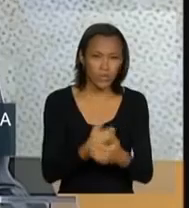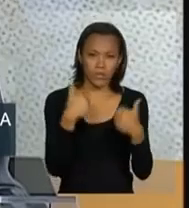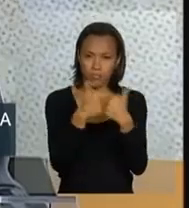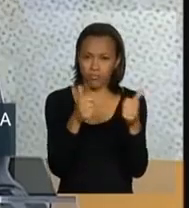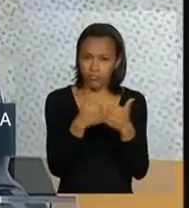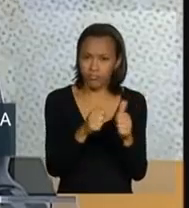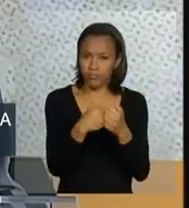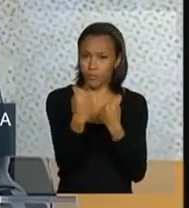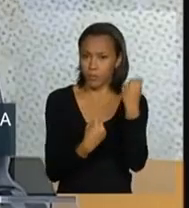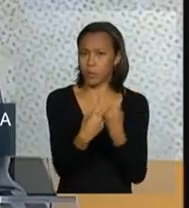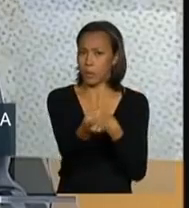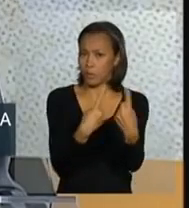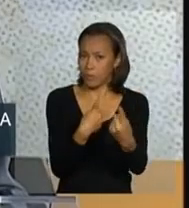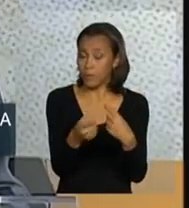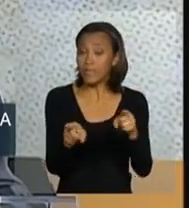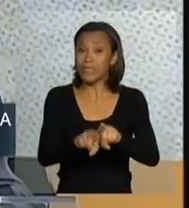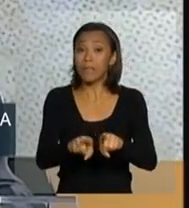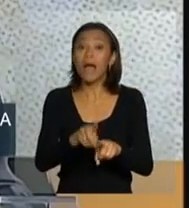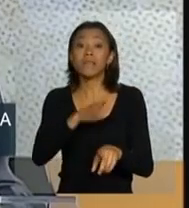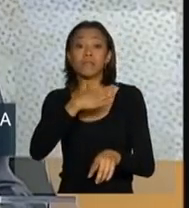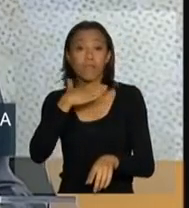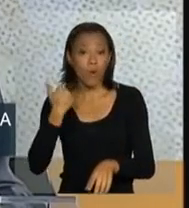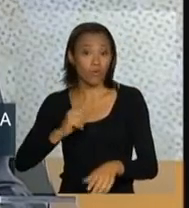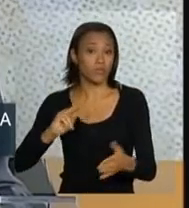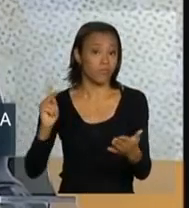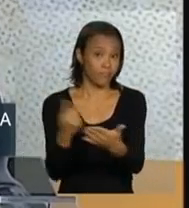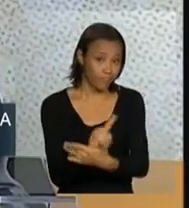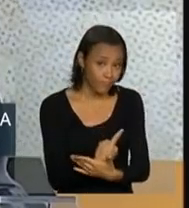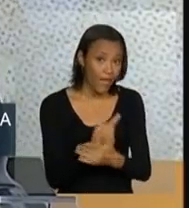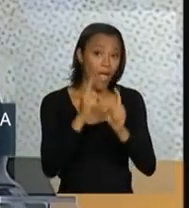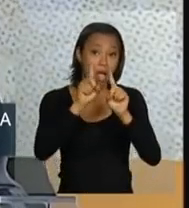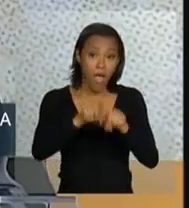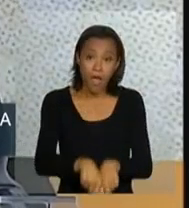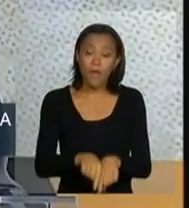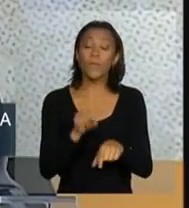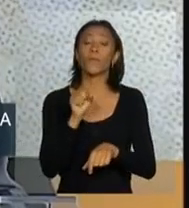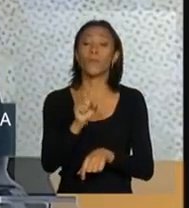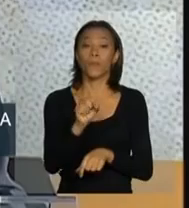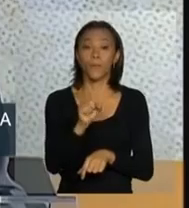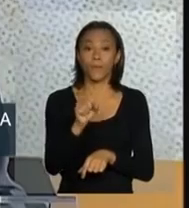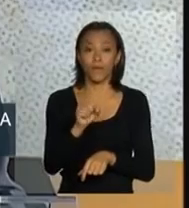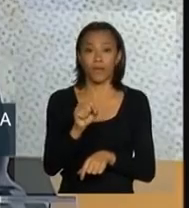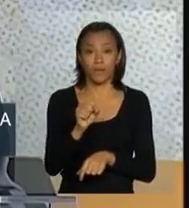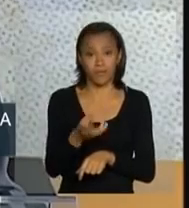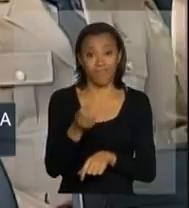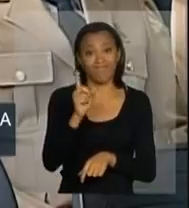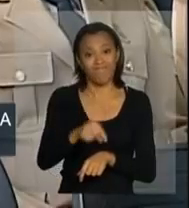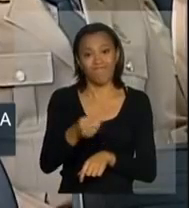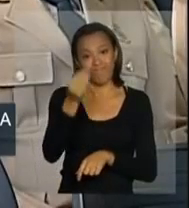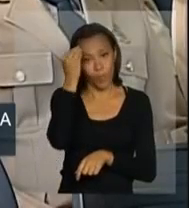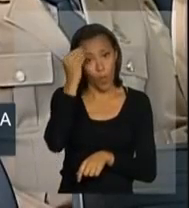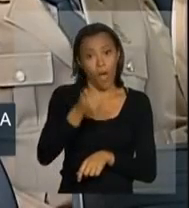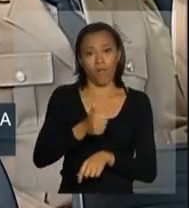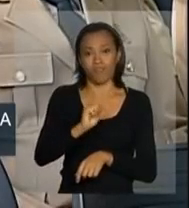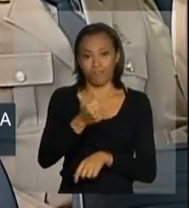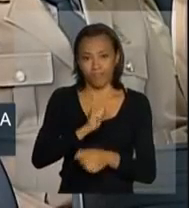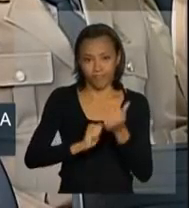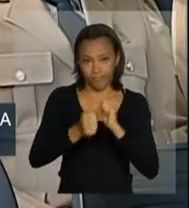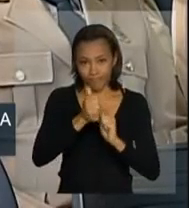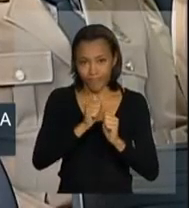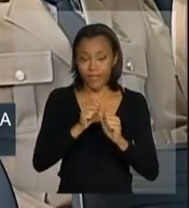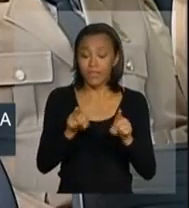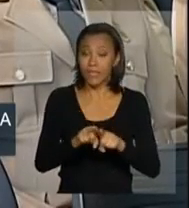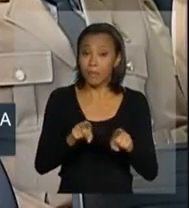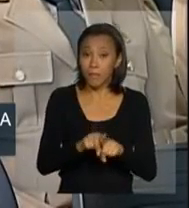as mortes que acontecem é, sem sombra de dúvida, um dos fatores preponderantes. E, portanto, a